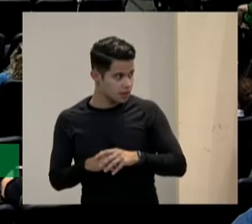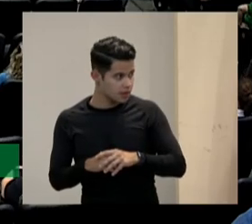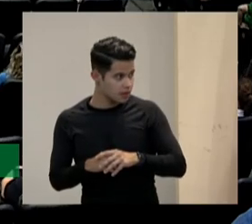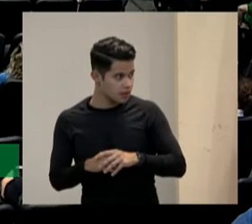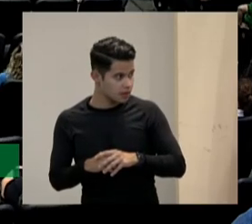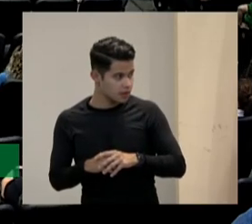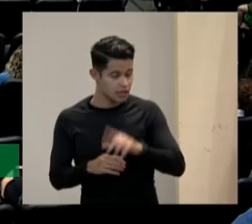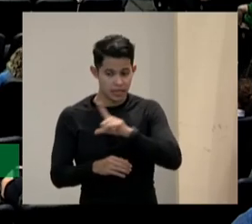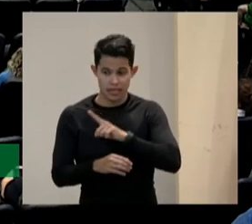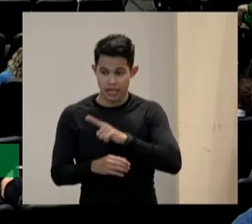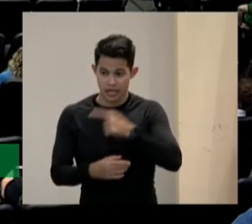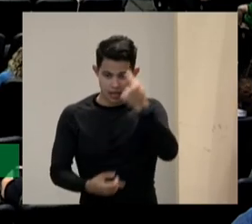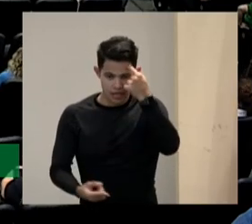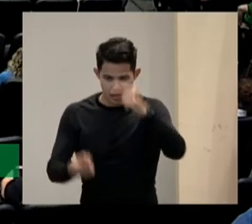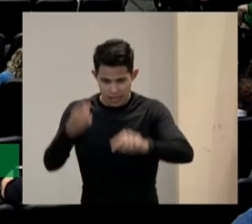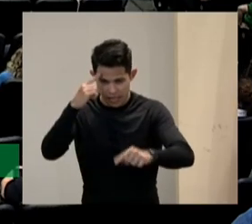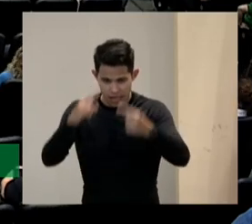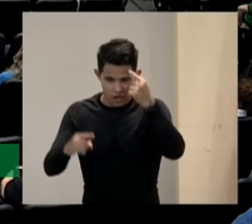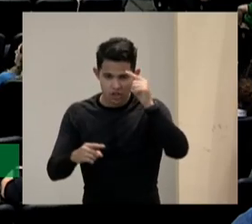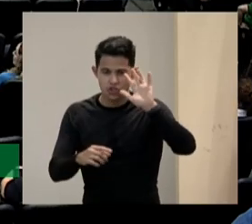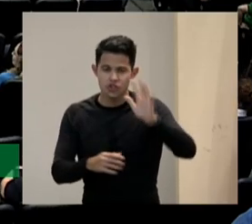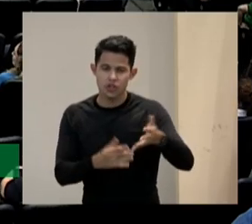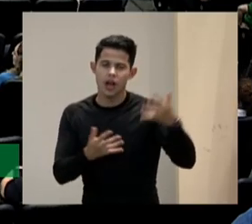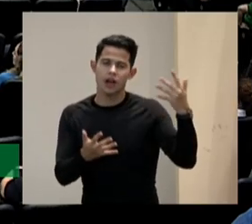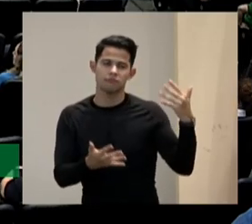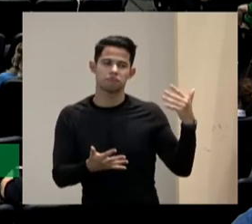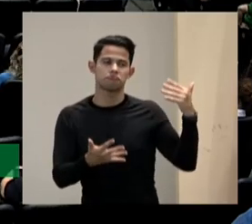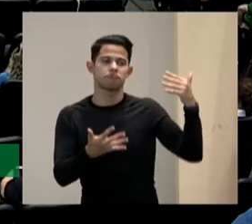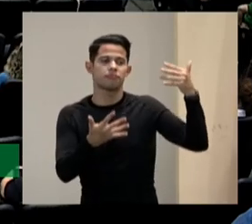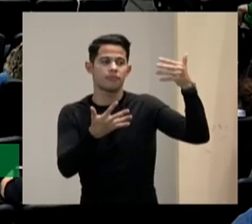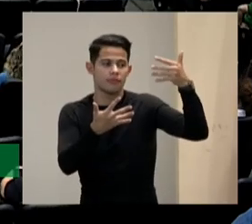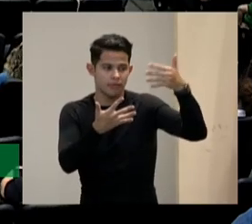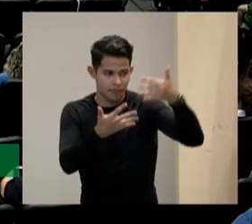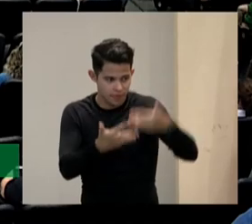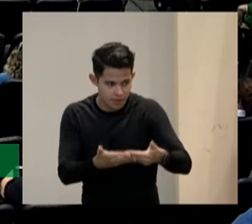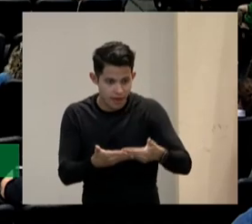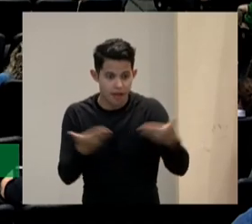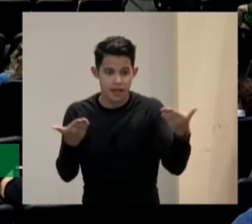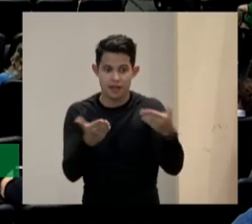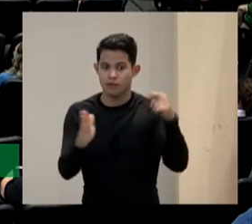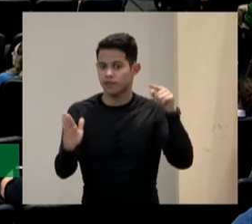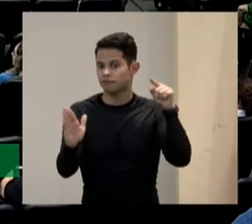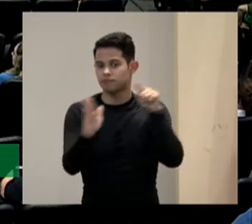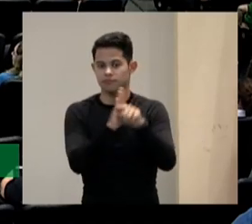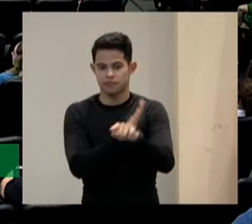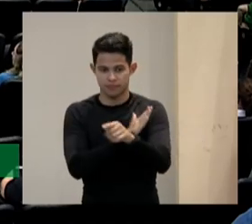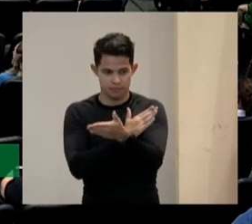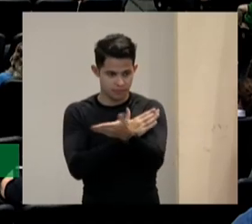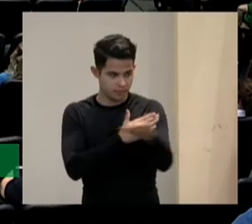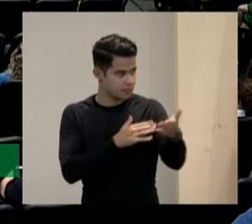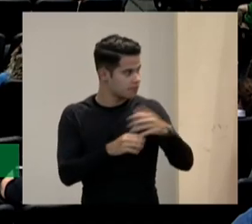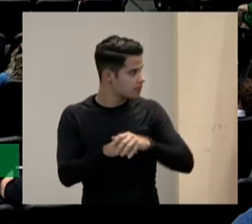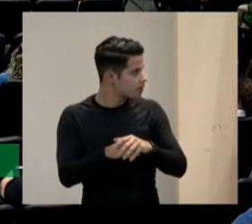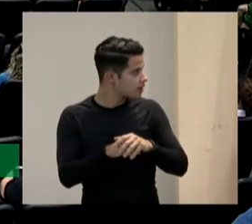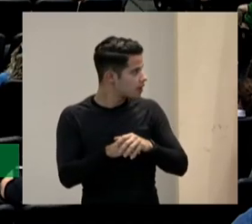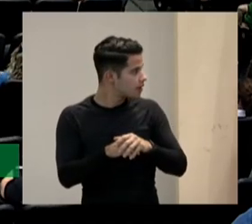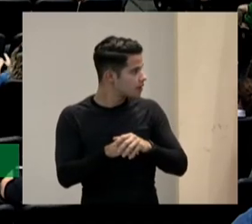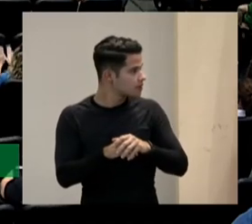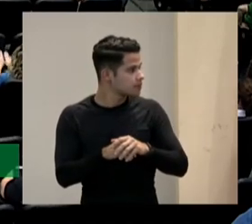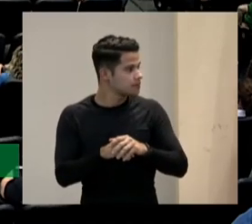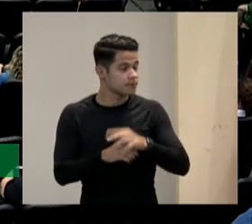ideias que vem de muito tempo atrás e agora vem a pergunta chave tenho algumas outras formas de